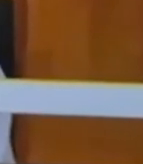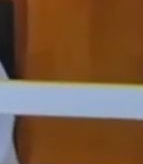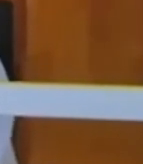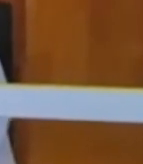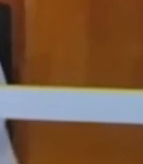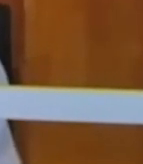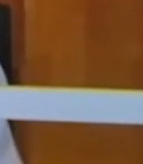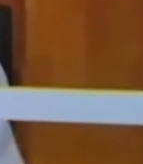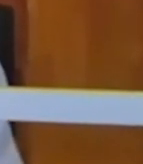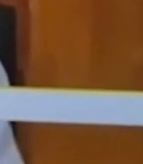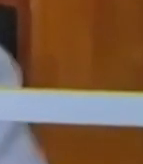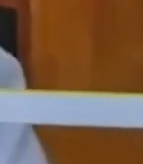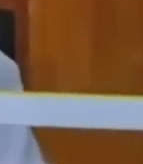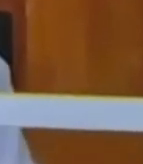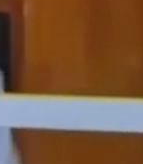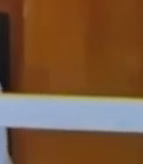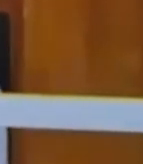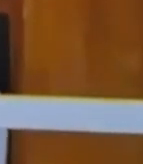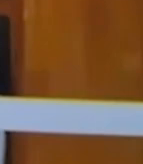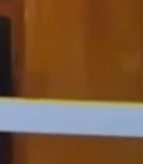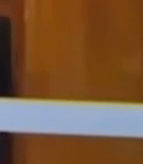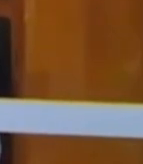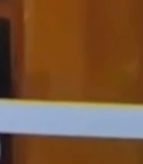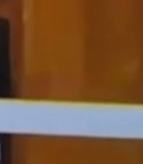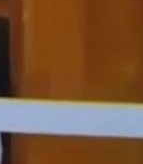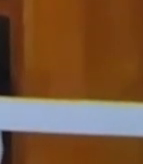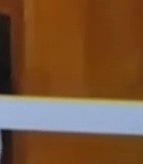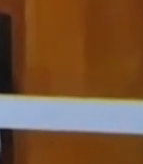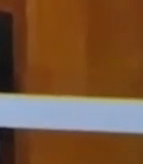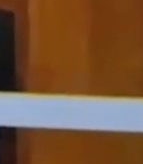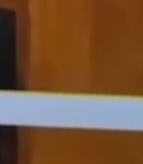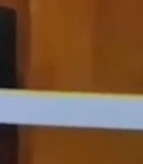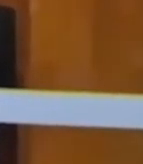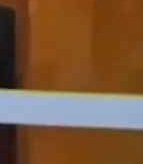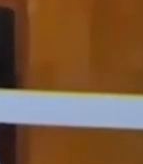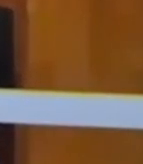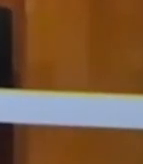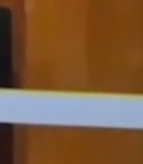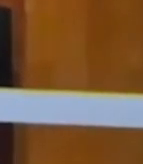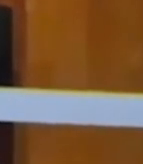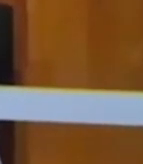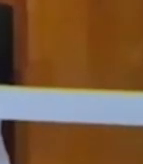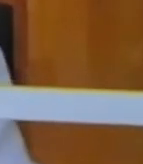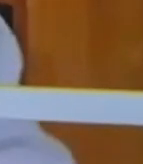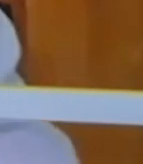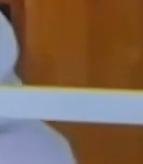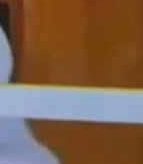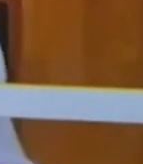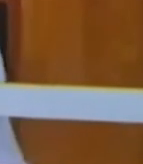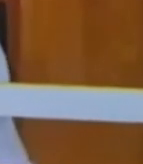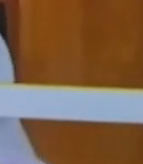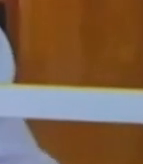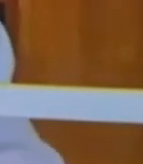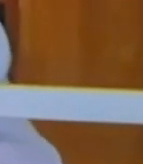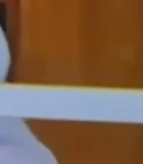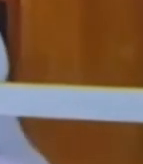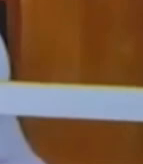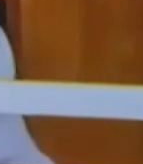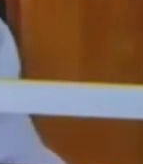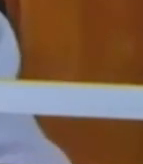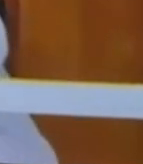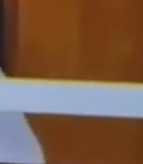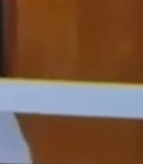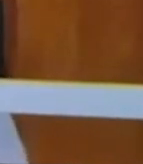Então, esse histórico só piora o cenário dos respiradores aqui em Santa Catarina. Então, agora, a ideia é fazer o histórico, fazer um